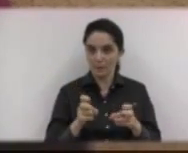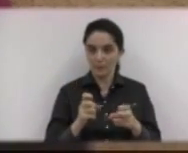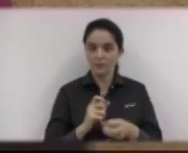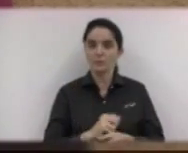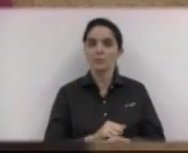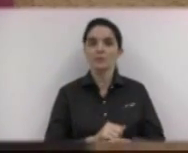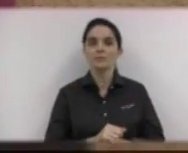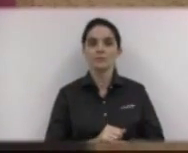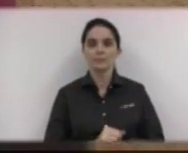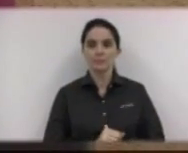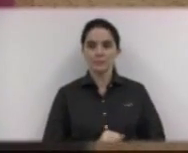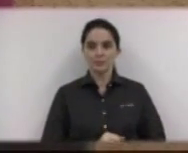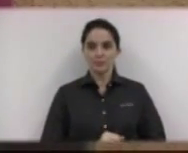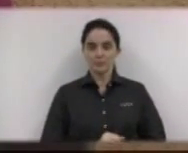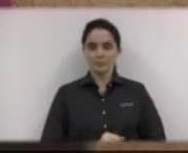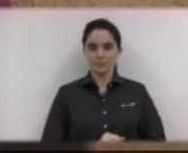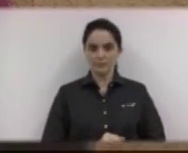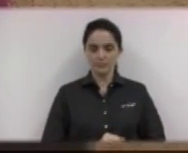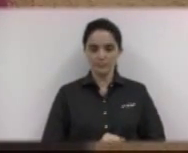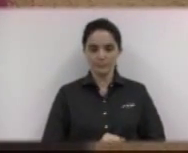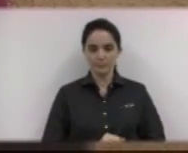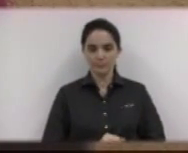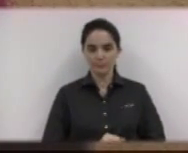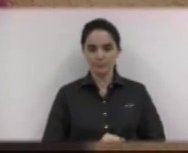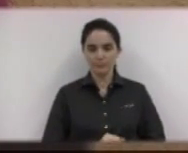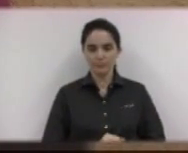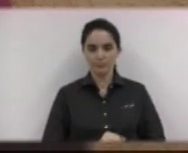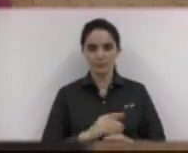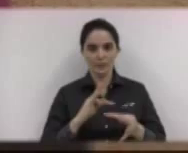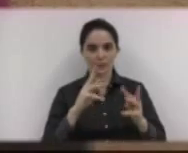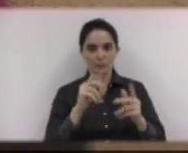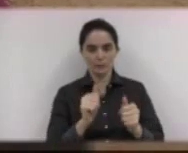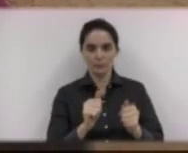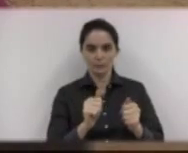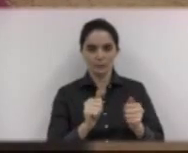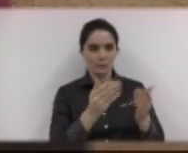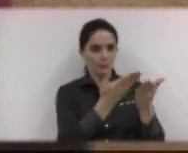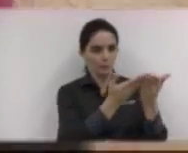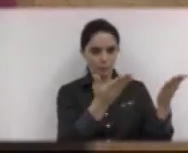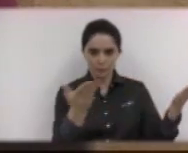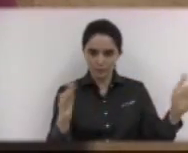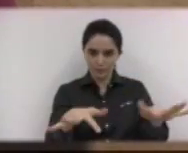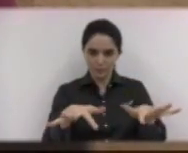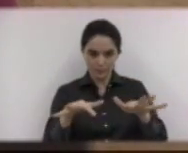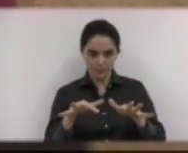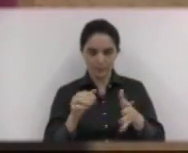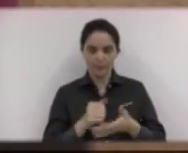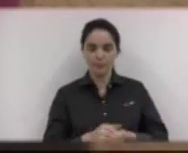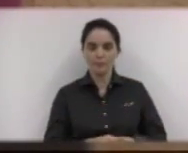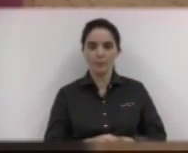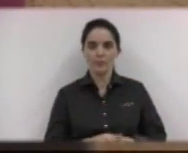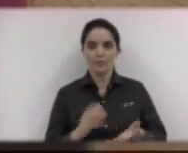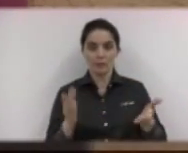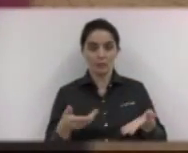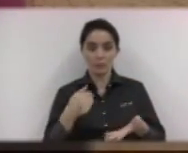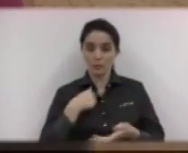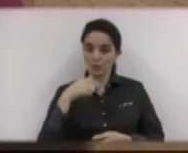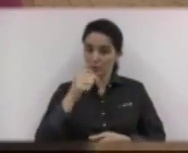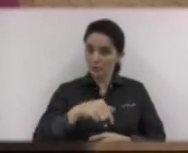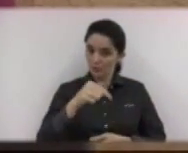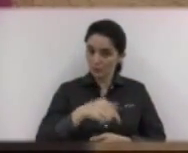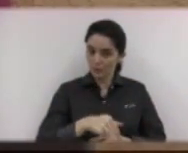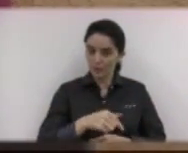os representantes do local de trabalho e a direção do Sindicel aqui presente. Hoje o que nos traz aqui é